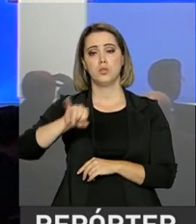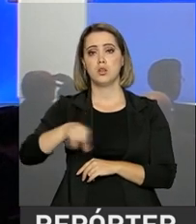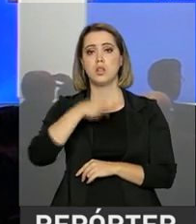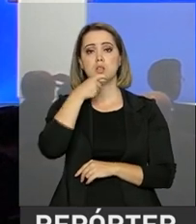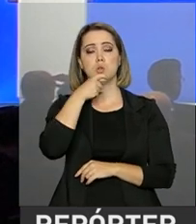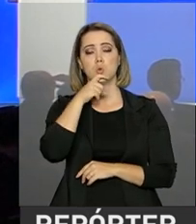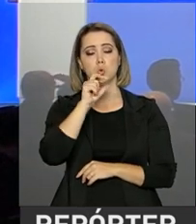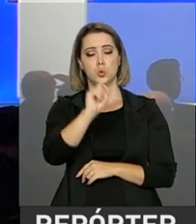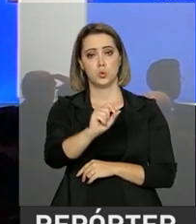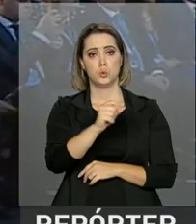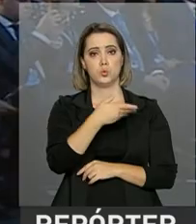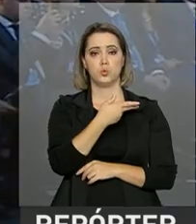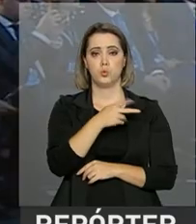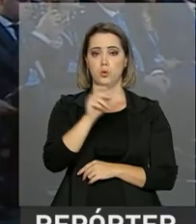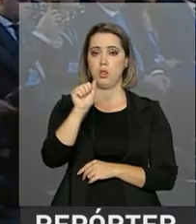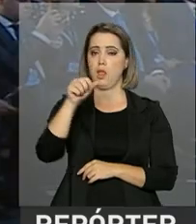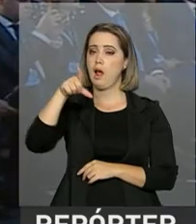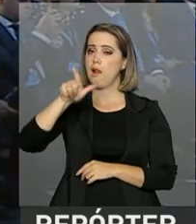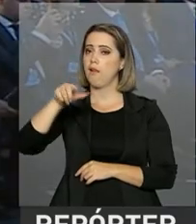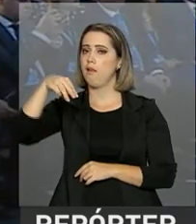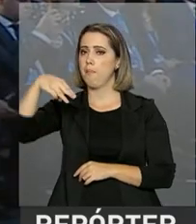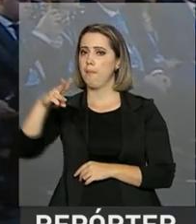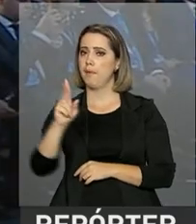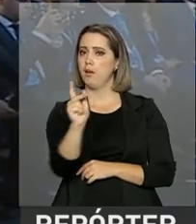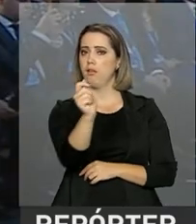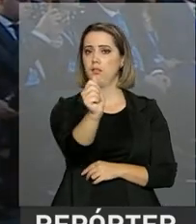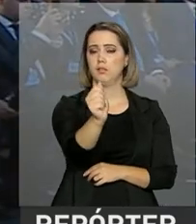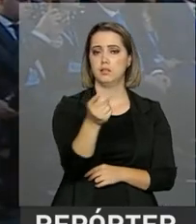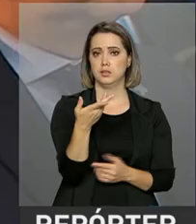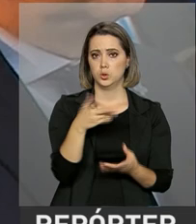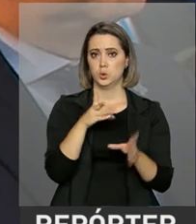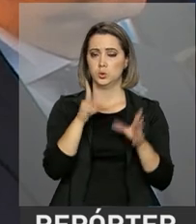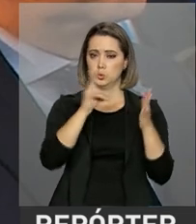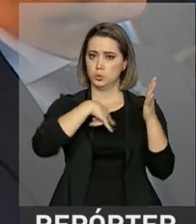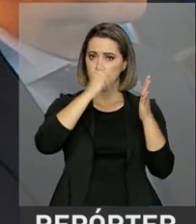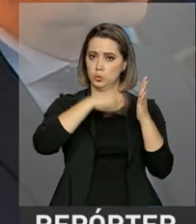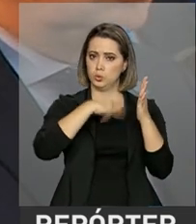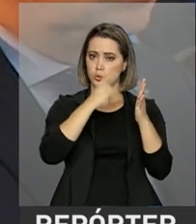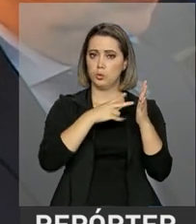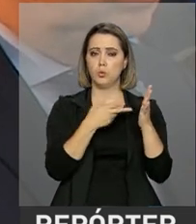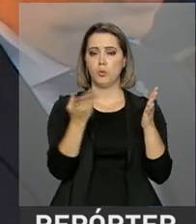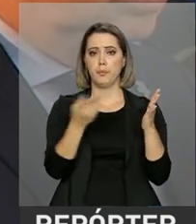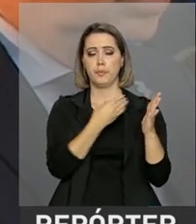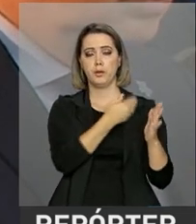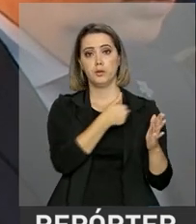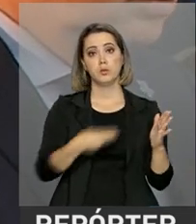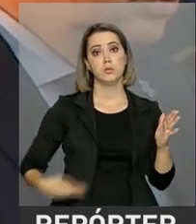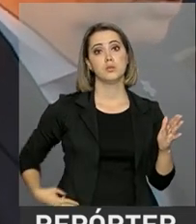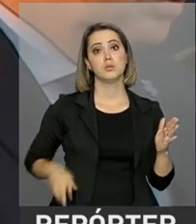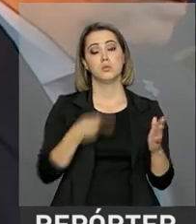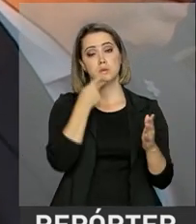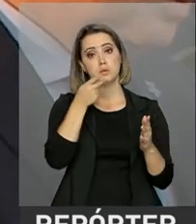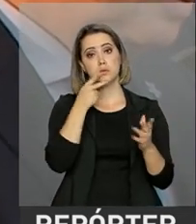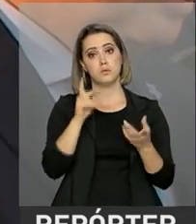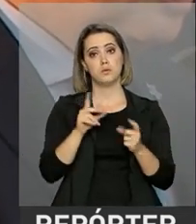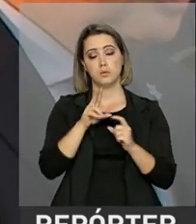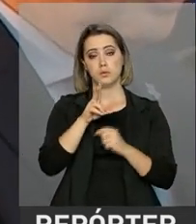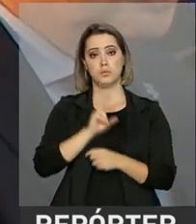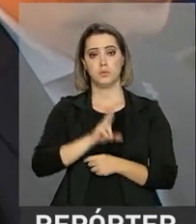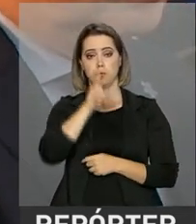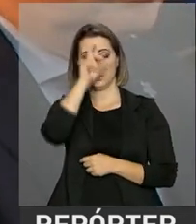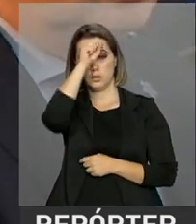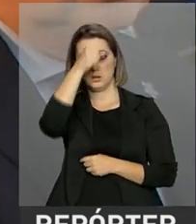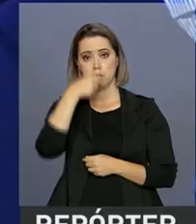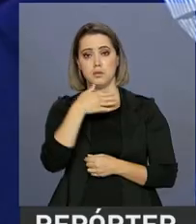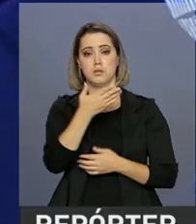Hamburgo, na Alemanha. No documento final, os ministros afirmaram que estão trabalhando para fortalecer o comércio